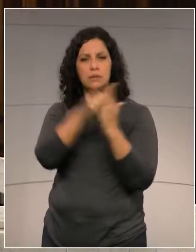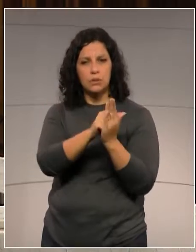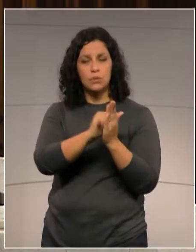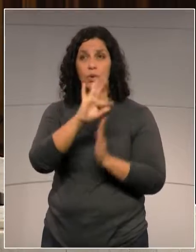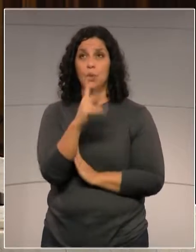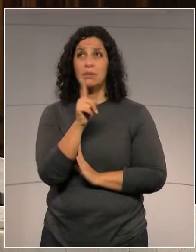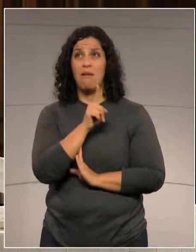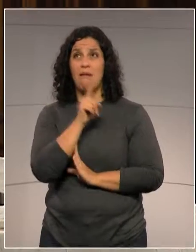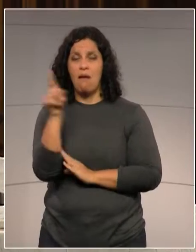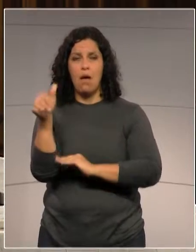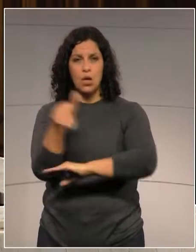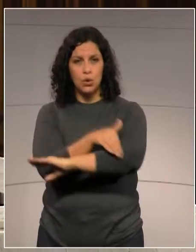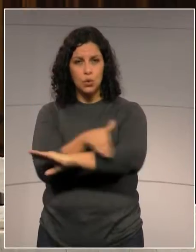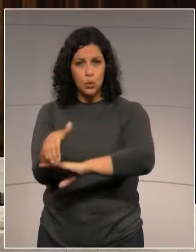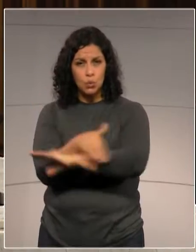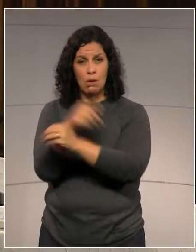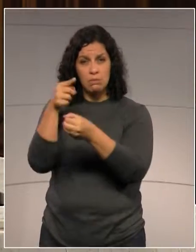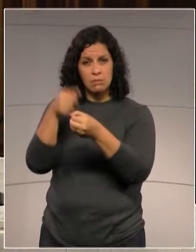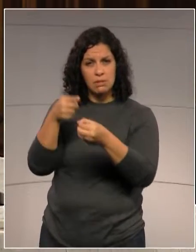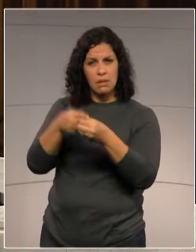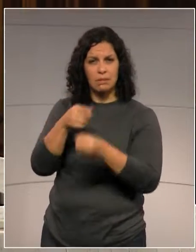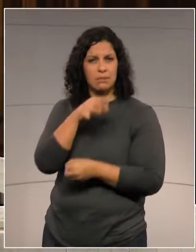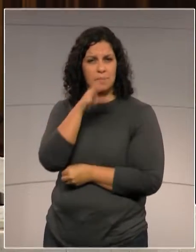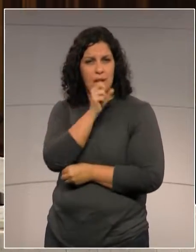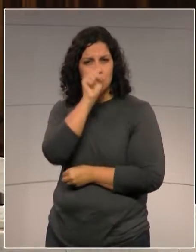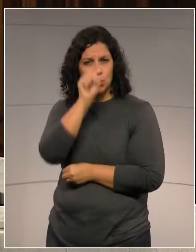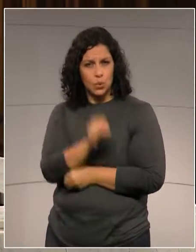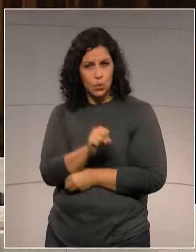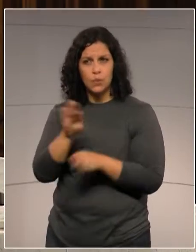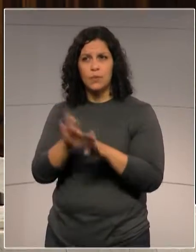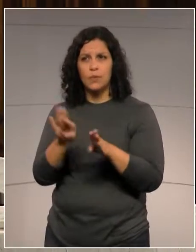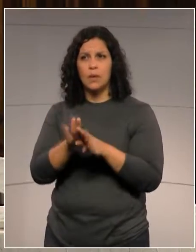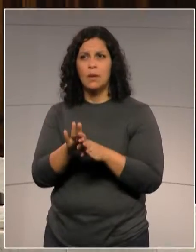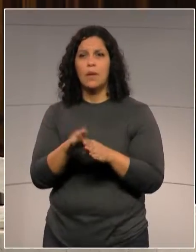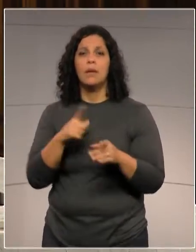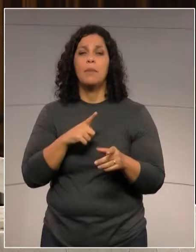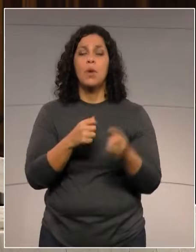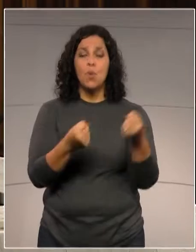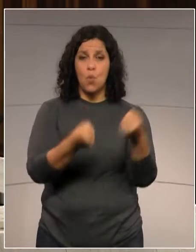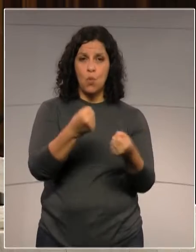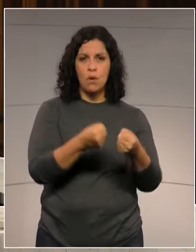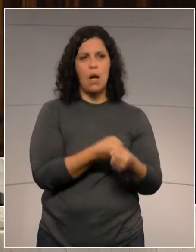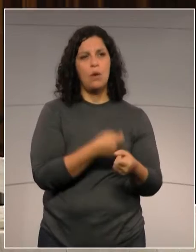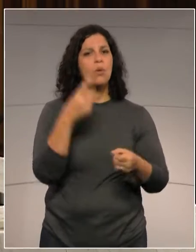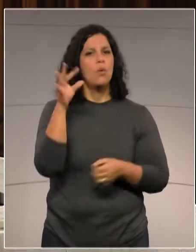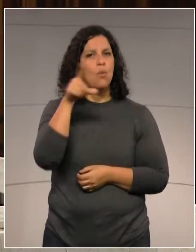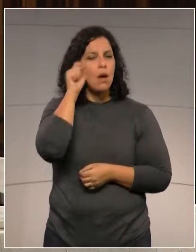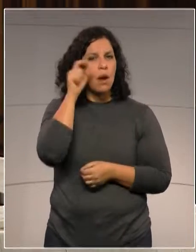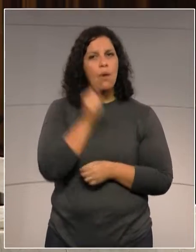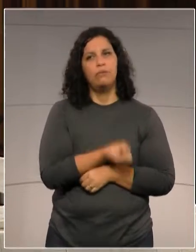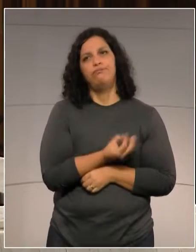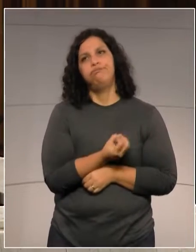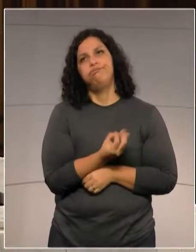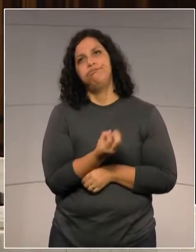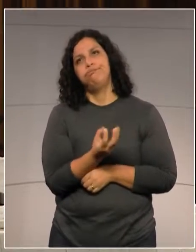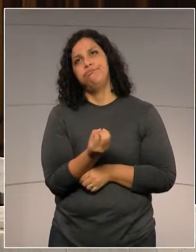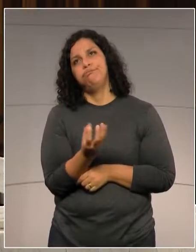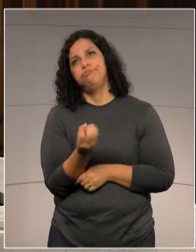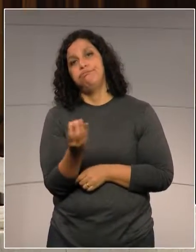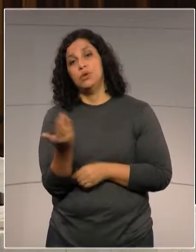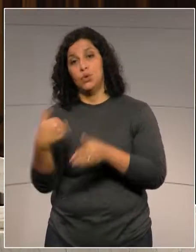Rodovia Federal, em Laranjeiras do Sul, e o Rabiacão é deslocado de Guarapuava até lá, nós ficamos